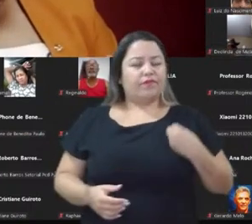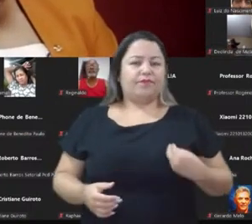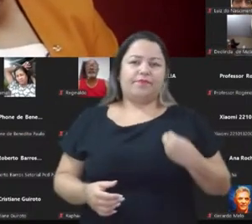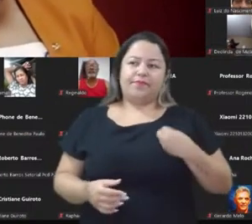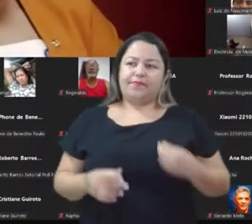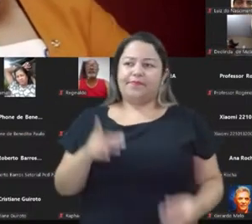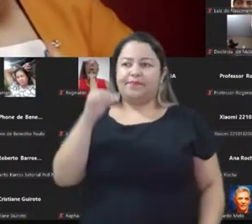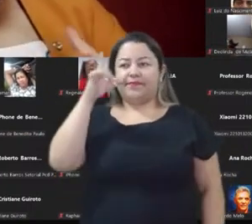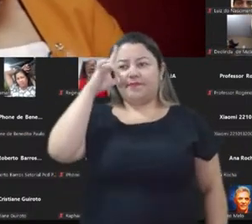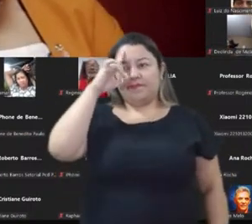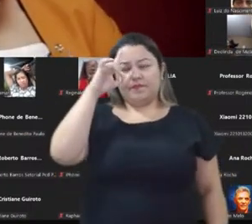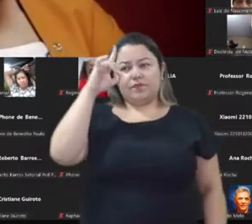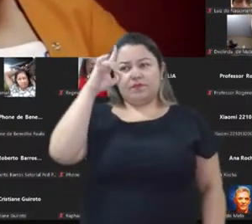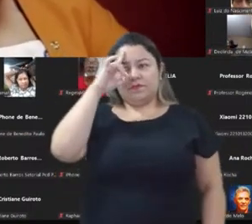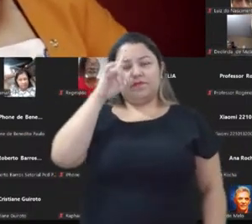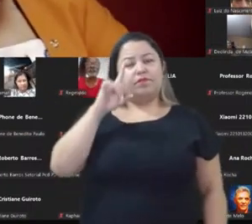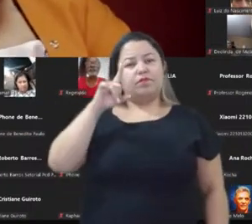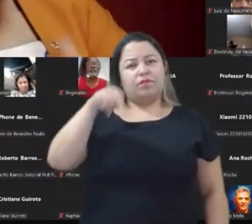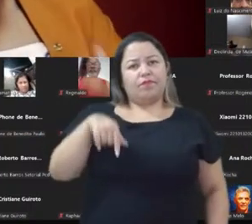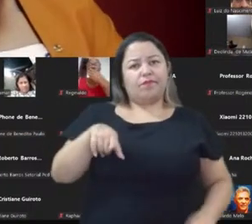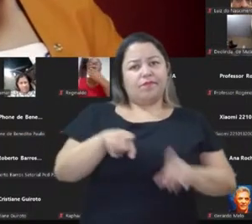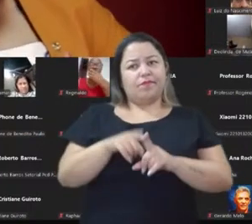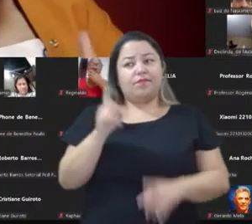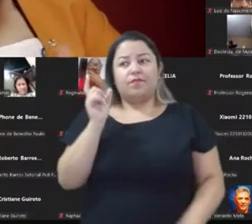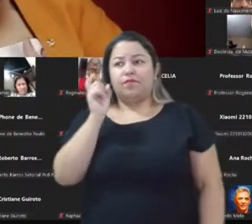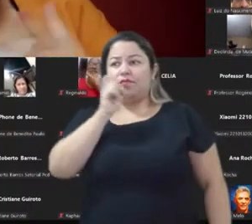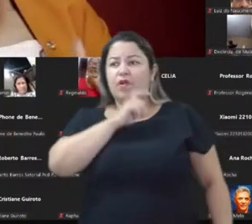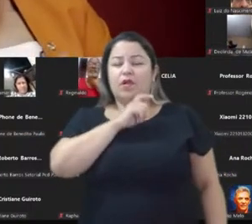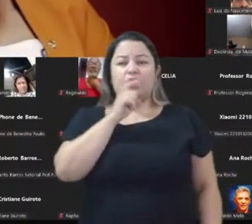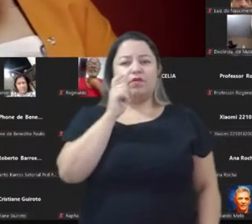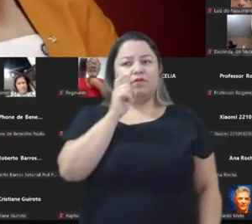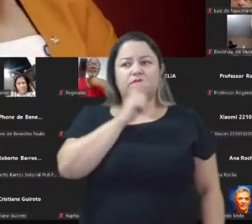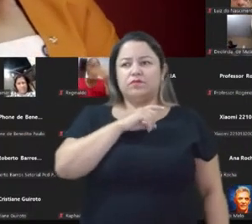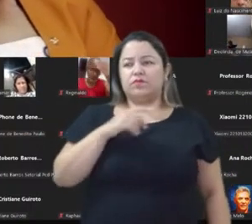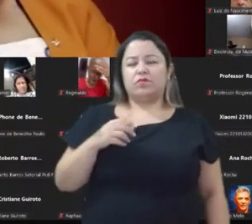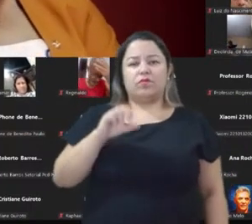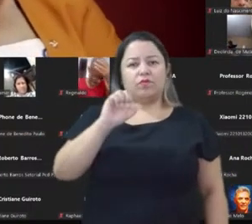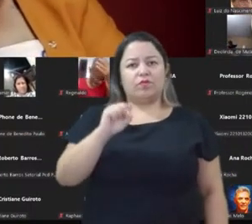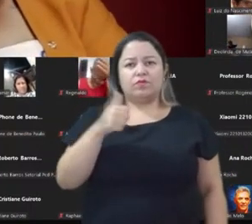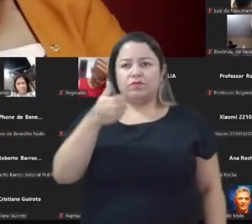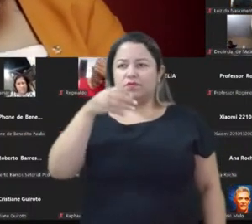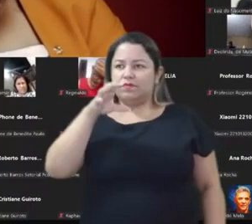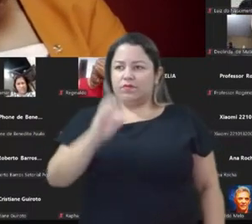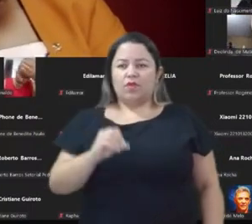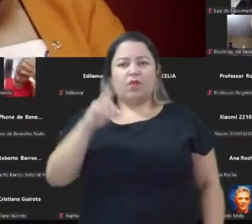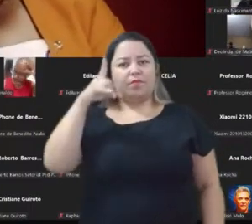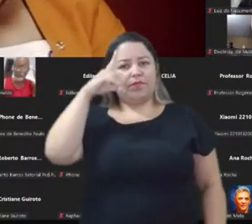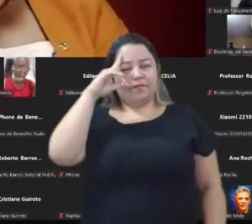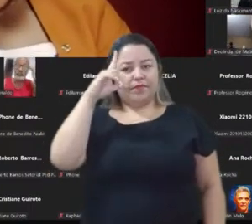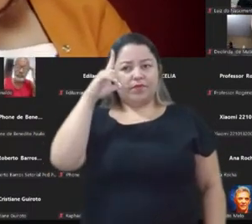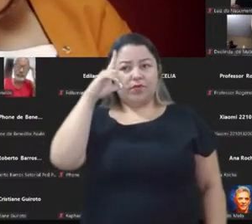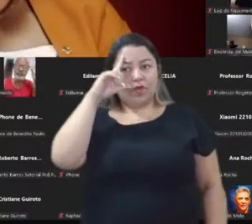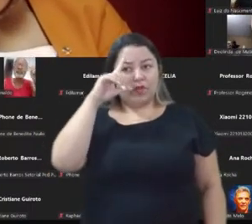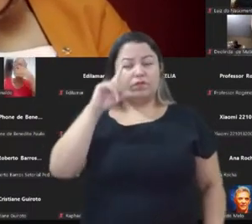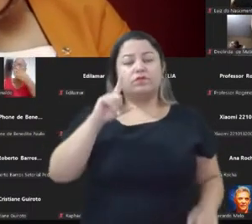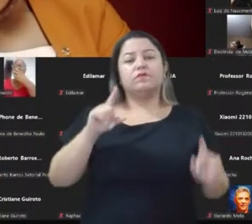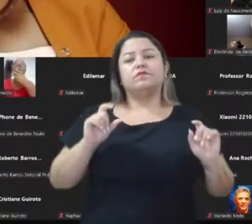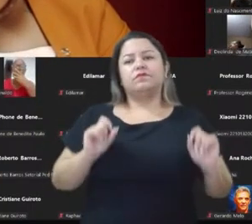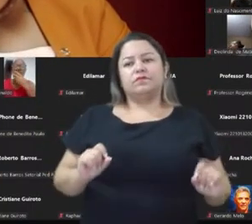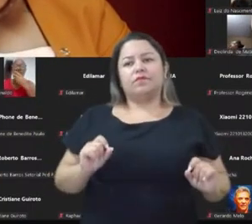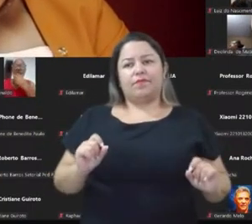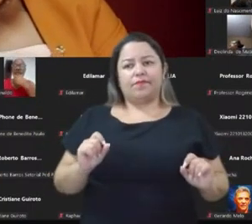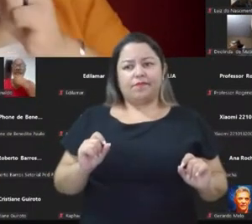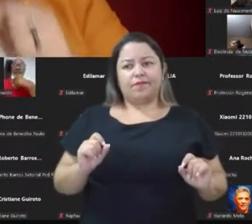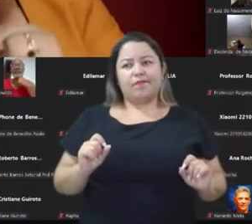na campanha e era uma produção de fake news massiva, oito, dez fake news por dia, o que colocava para a gente